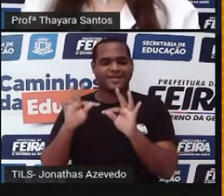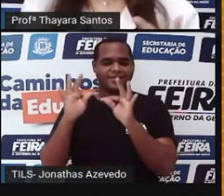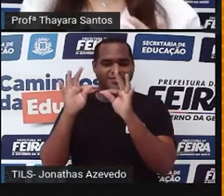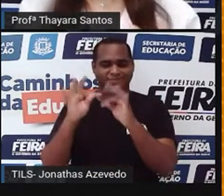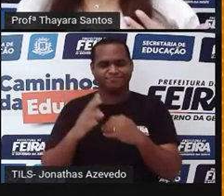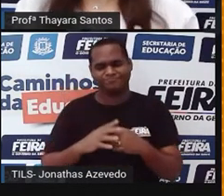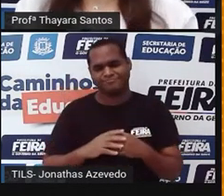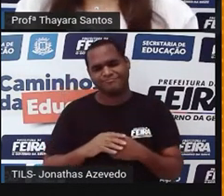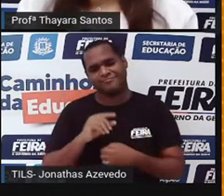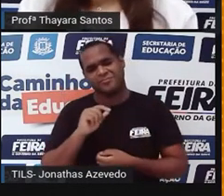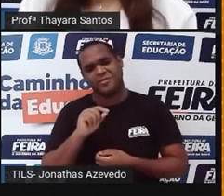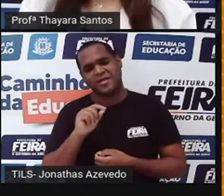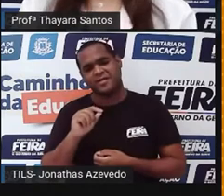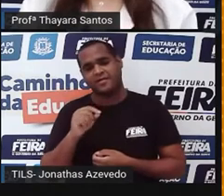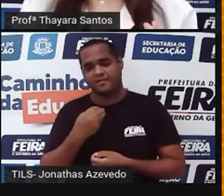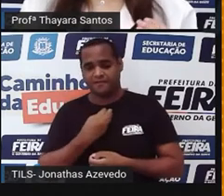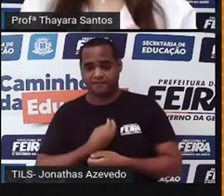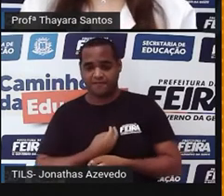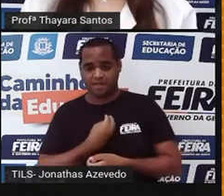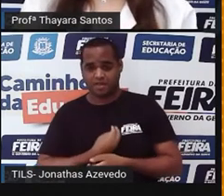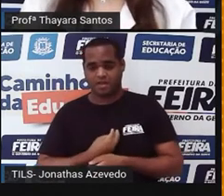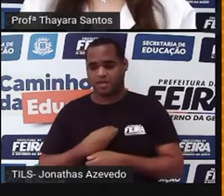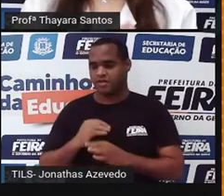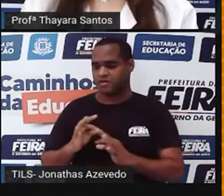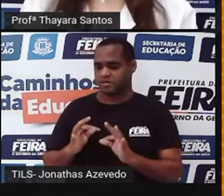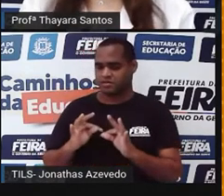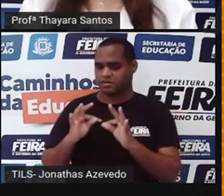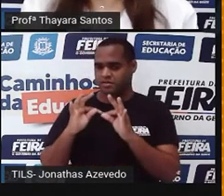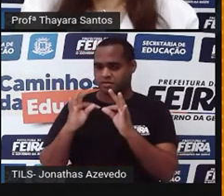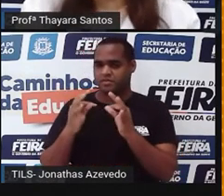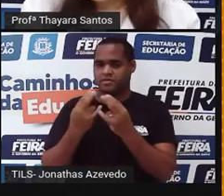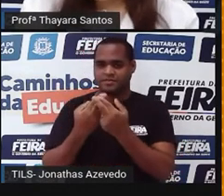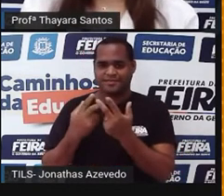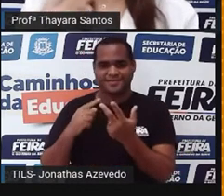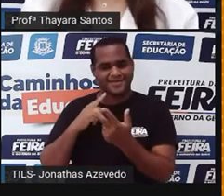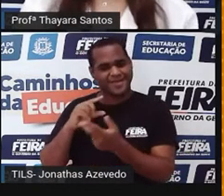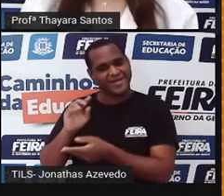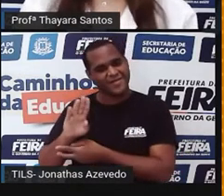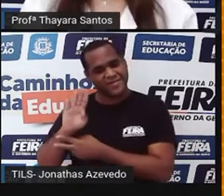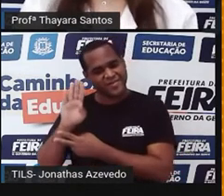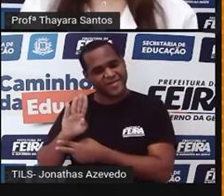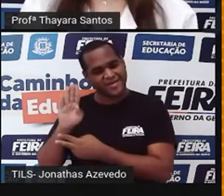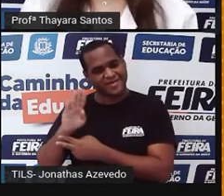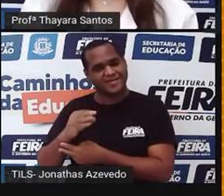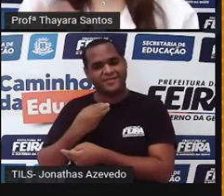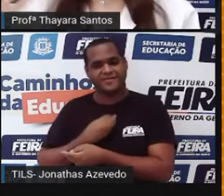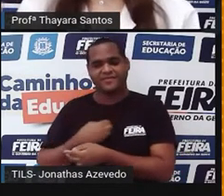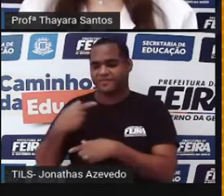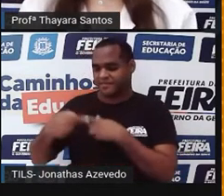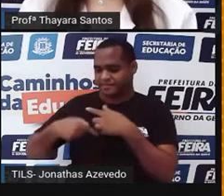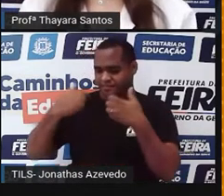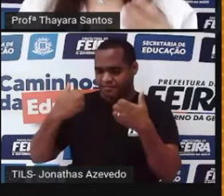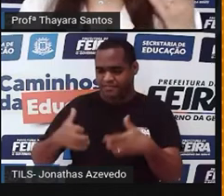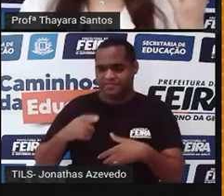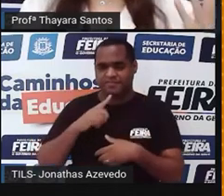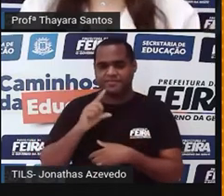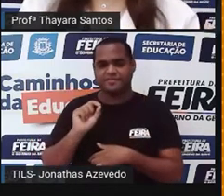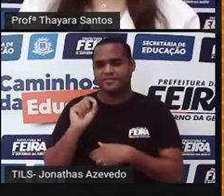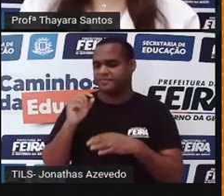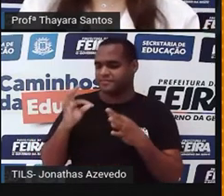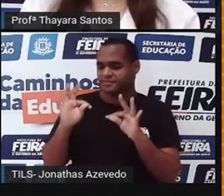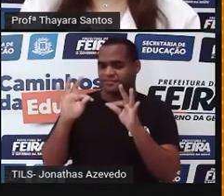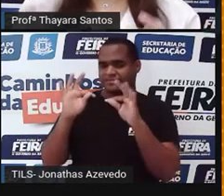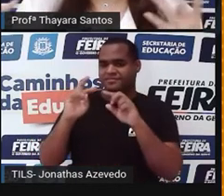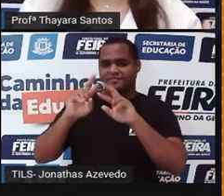O que é essa biotecnologia? É utilizar os conhecimentos biológicos, que envolvem os conhecimentos genéticos, mas o conhecimento da